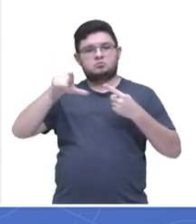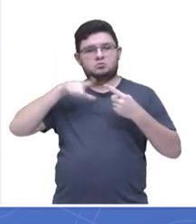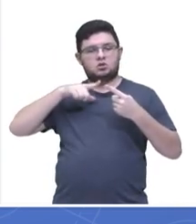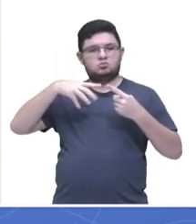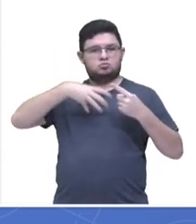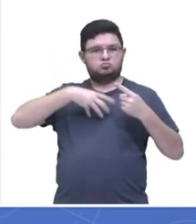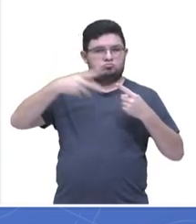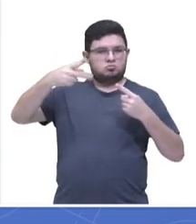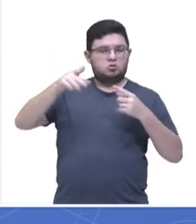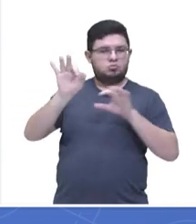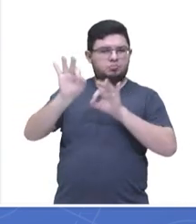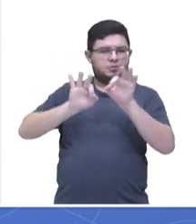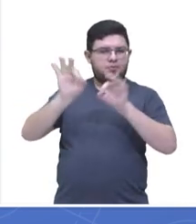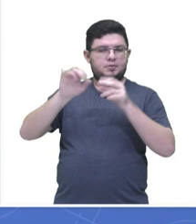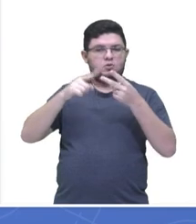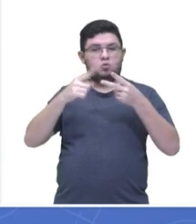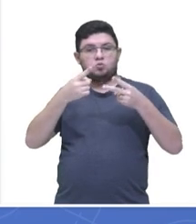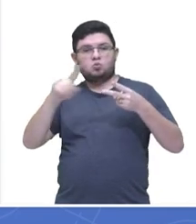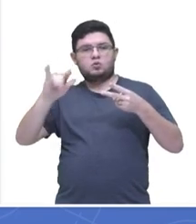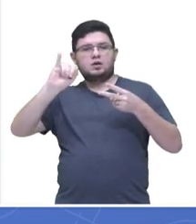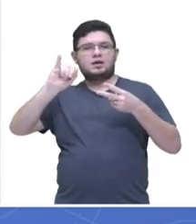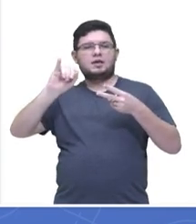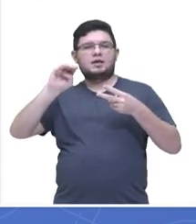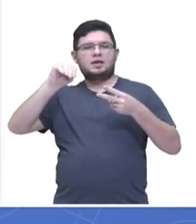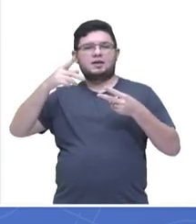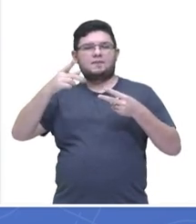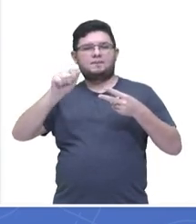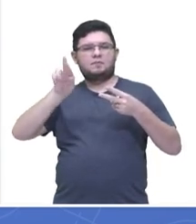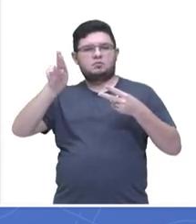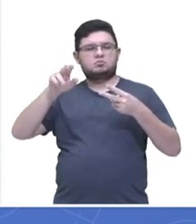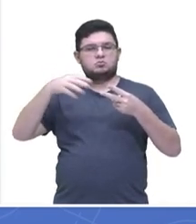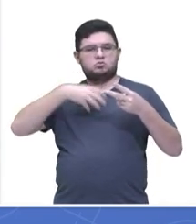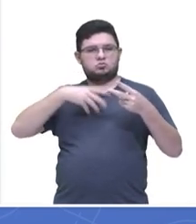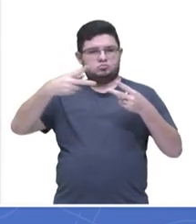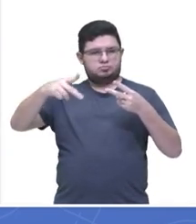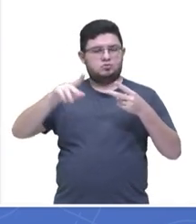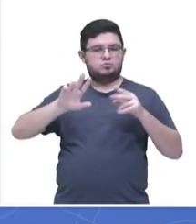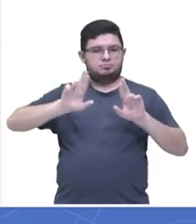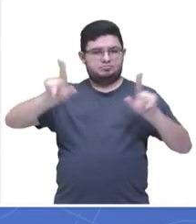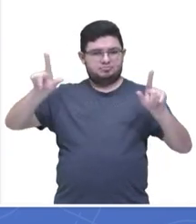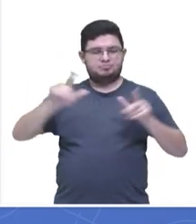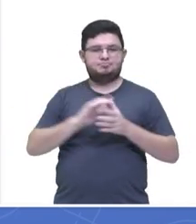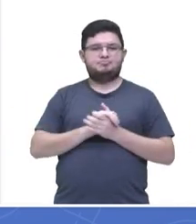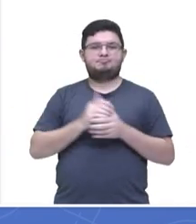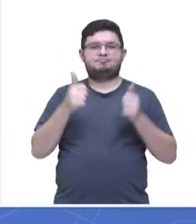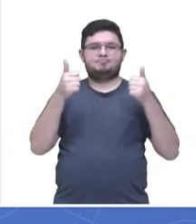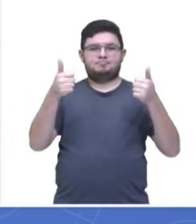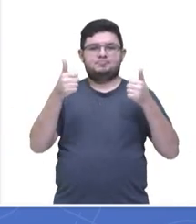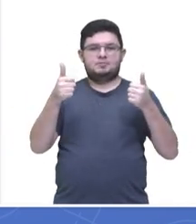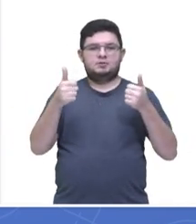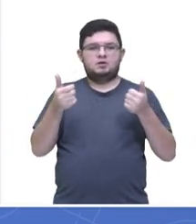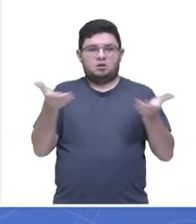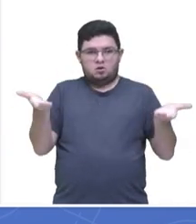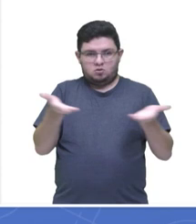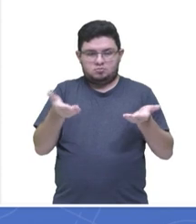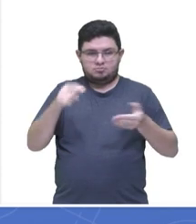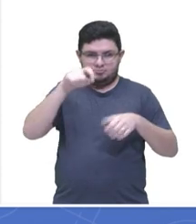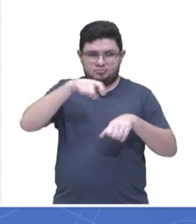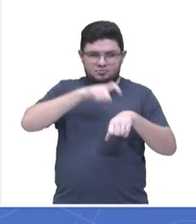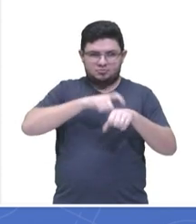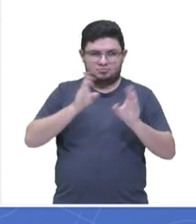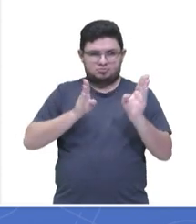e quando a quantidade é ímpar, você resolverá de outra maneira. Beleza, pessoal? Então, gente vai aqui finalizando o nosso